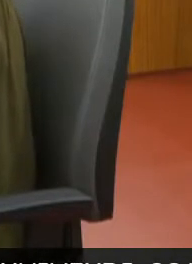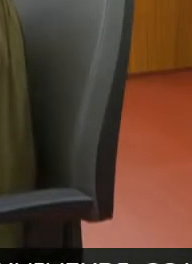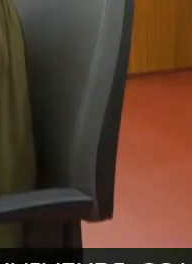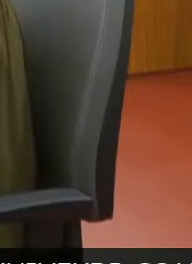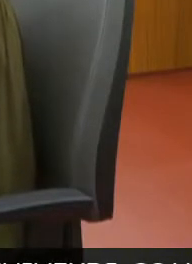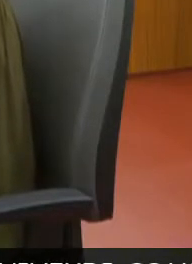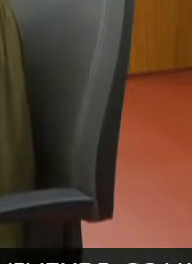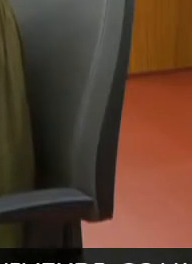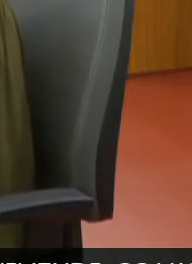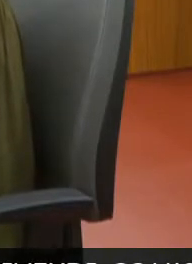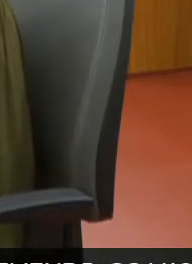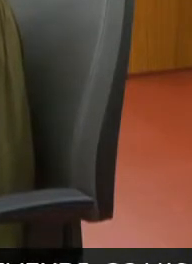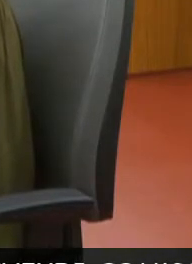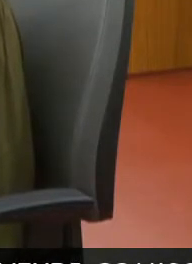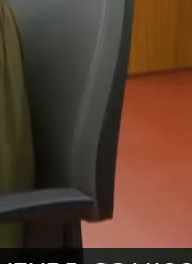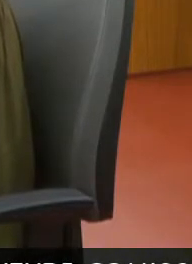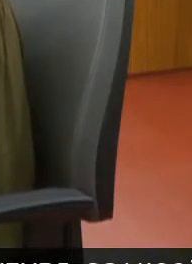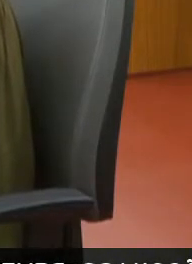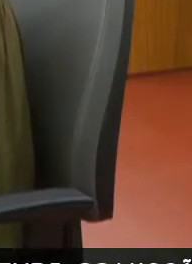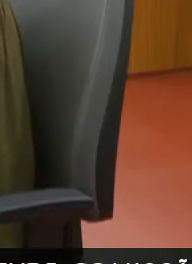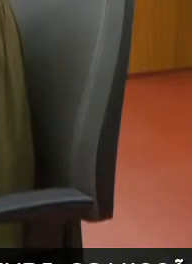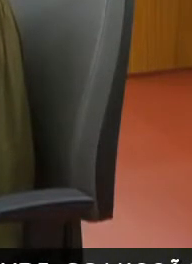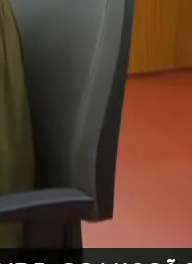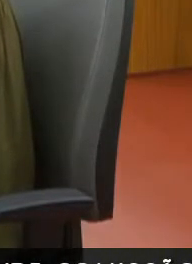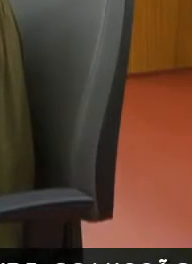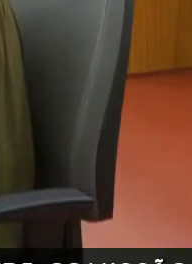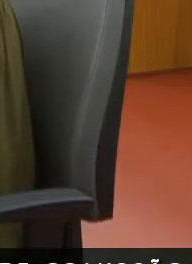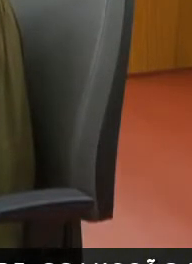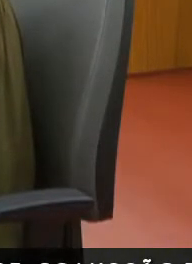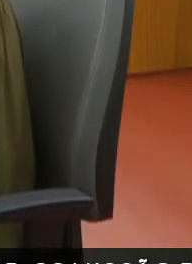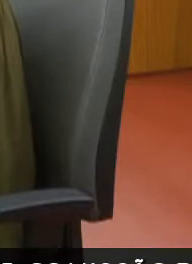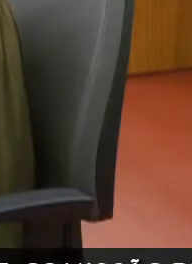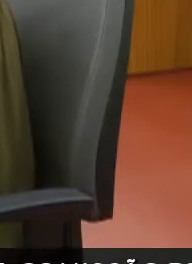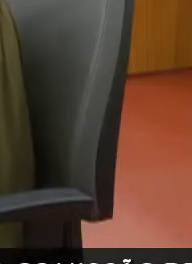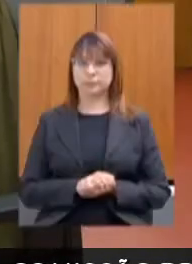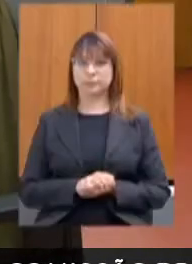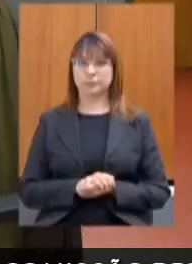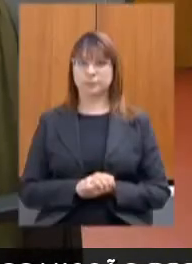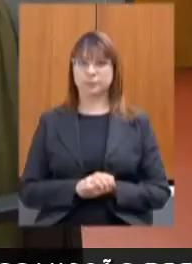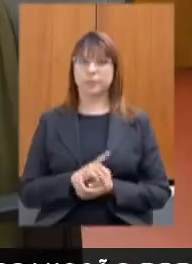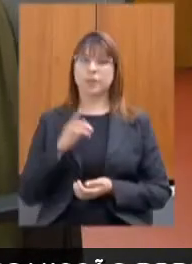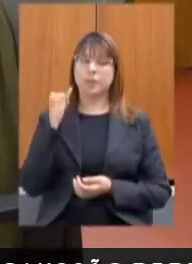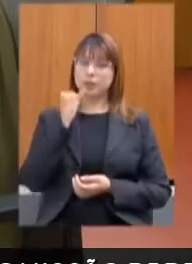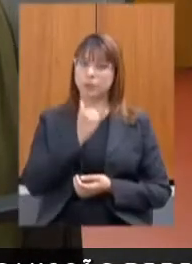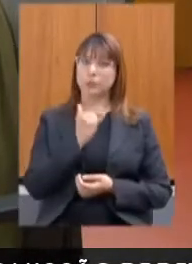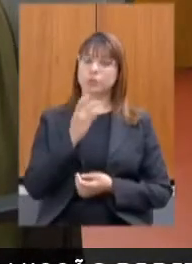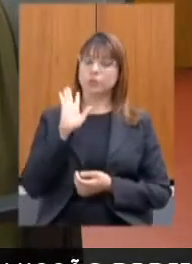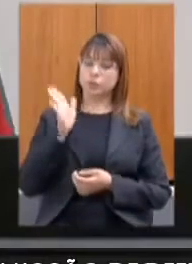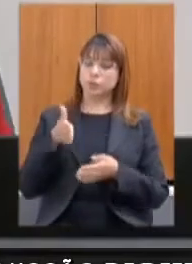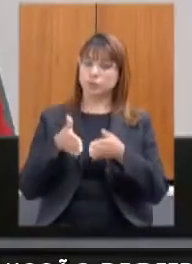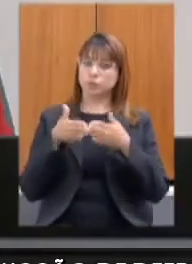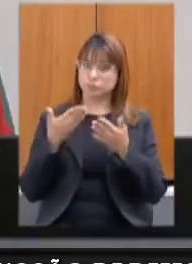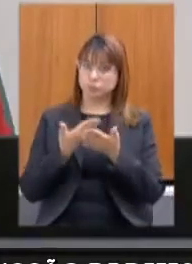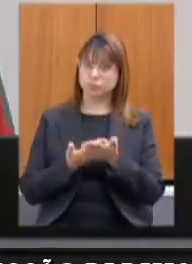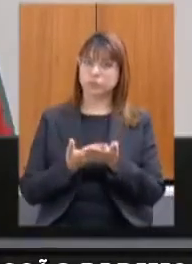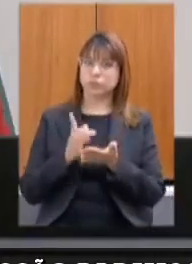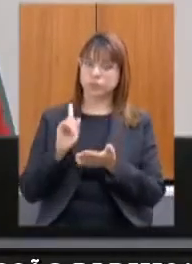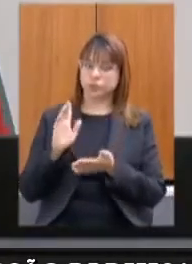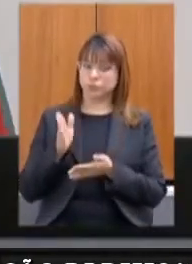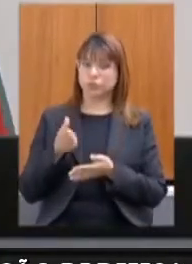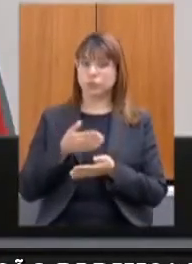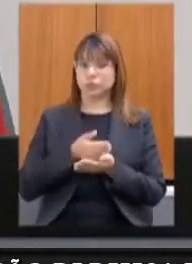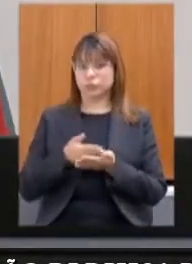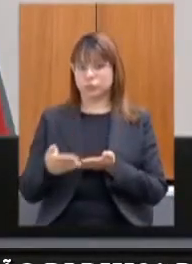desses encaminhamentos para a Constituição do Comitê Estadual para a Prevenção da Tortura e outros tratamentos ou penas cruéis né